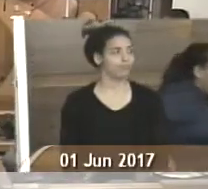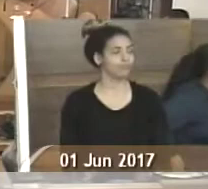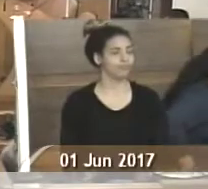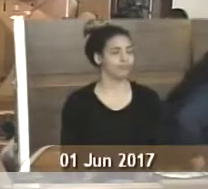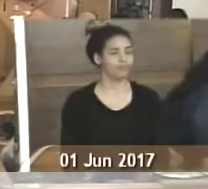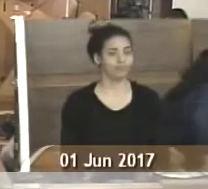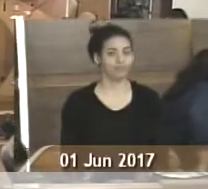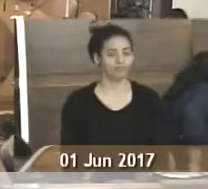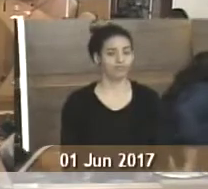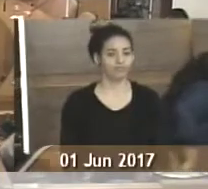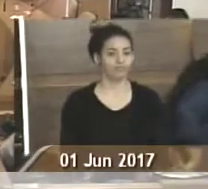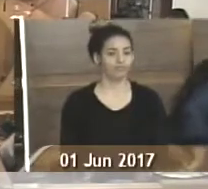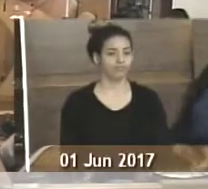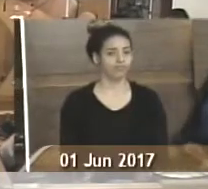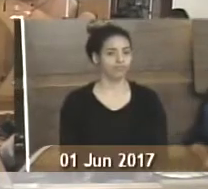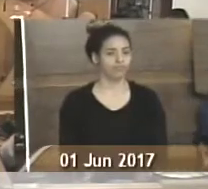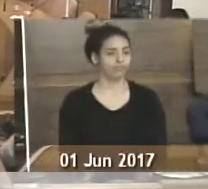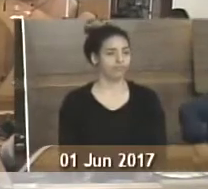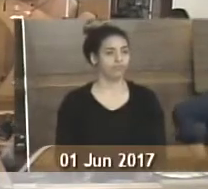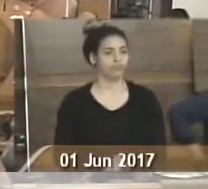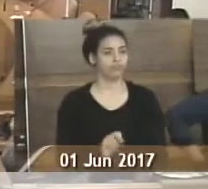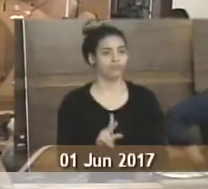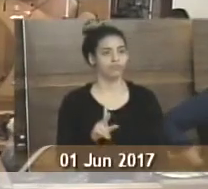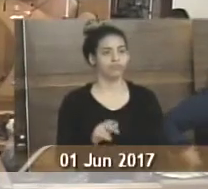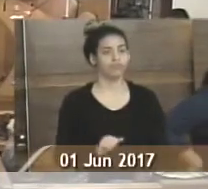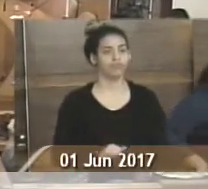Procura-se Camu. Bem, vamos lá.